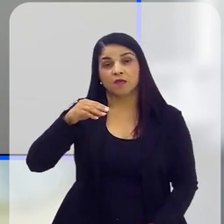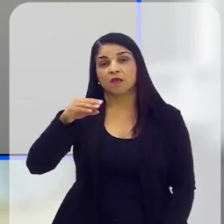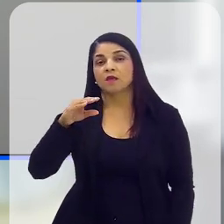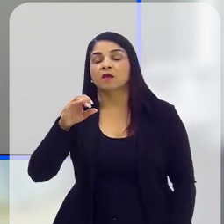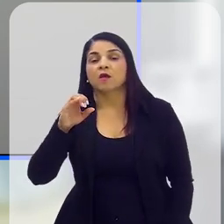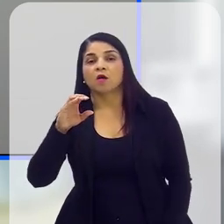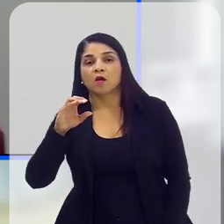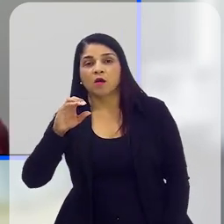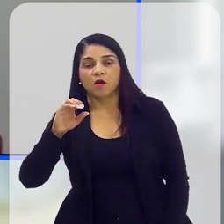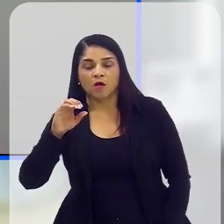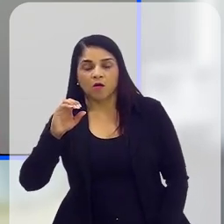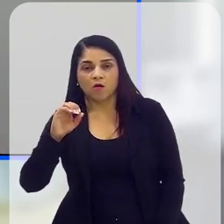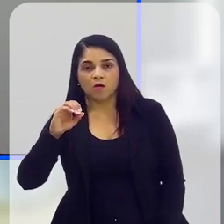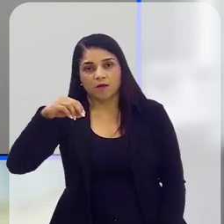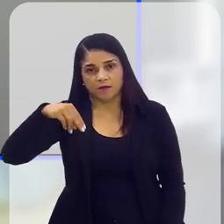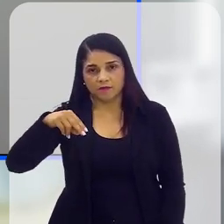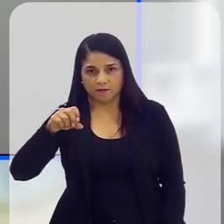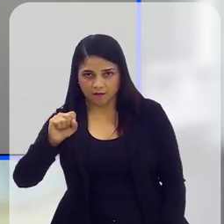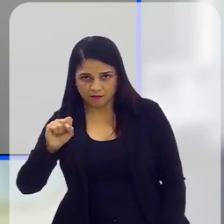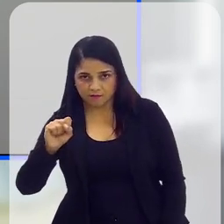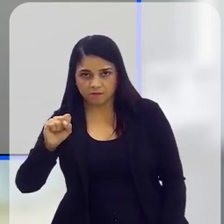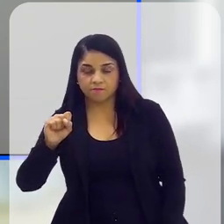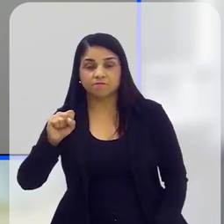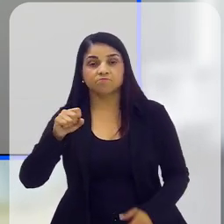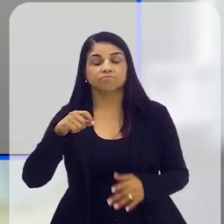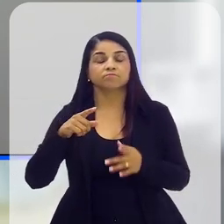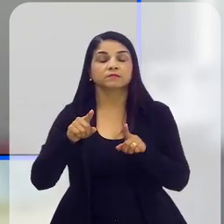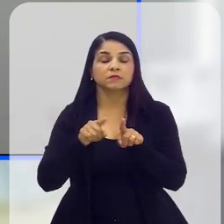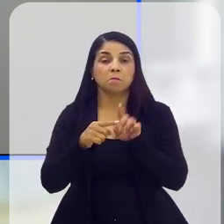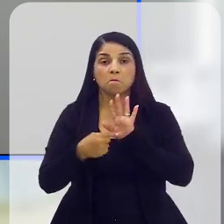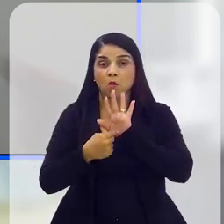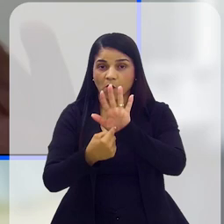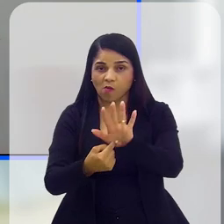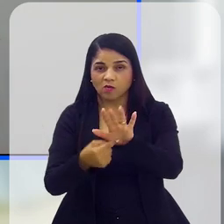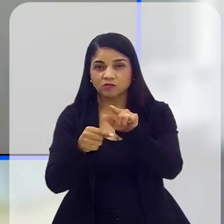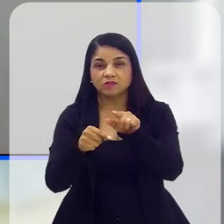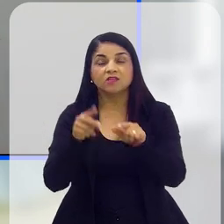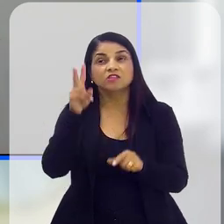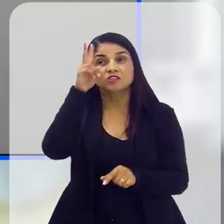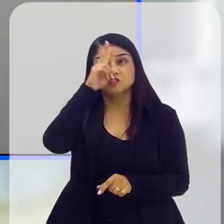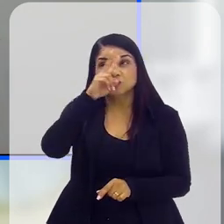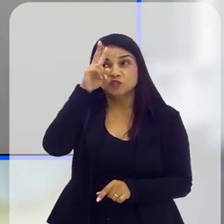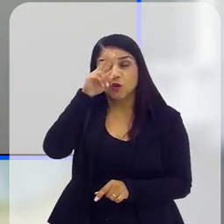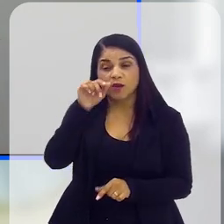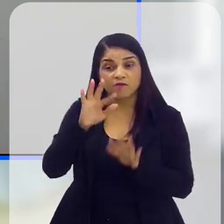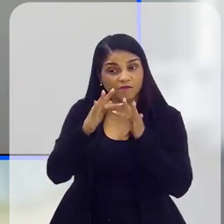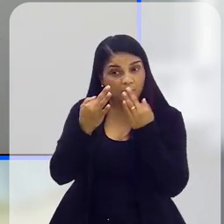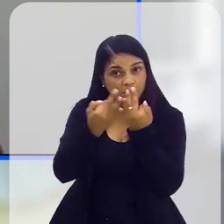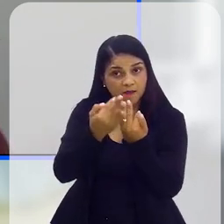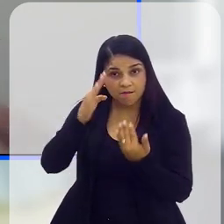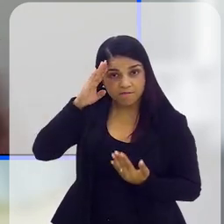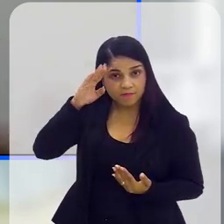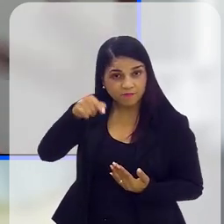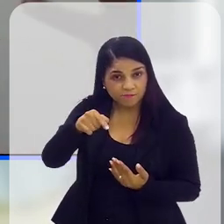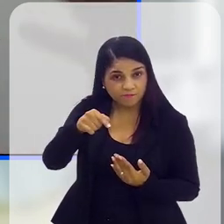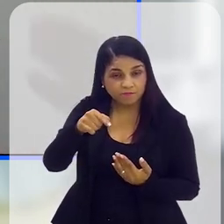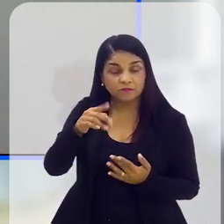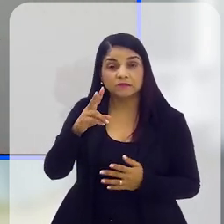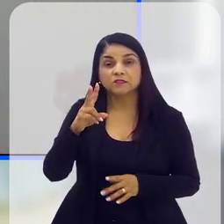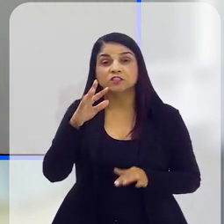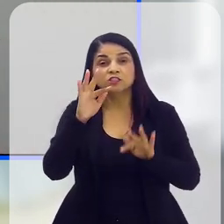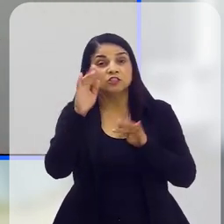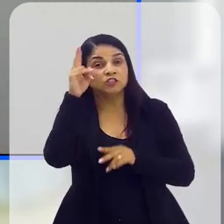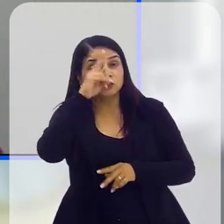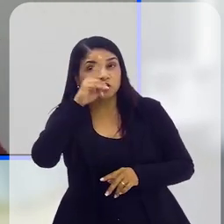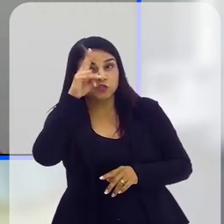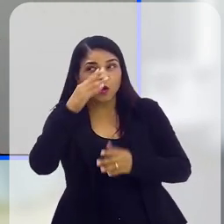OMS como o terceiro maior fator de risco. Então, temos que saber qual é o histórico daquela pessoa e o histórico dos seus